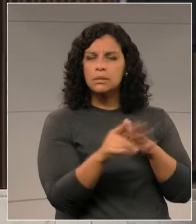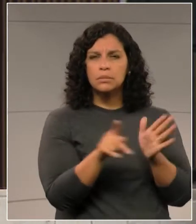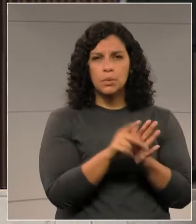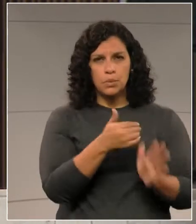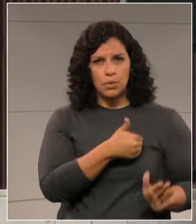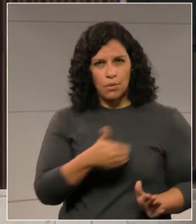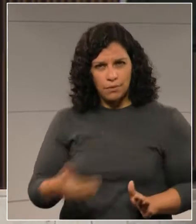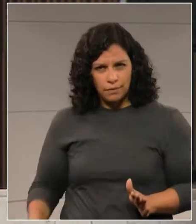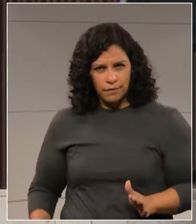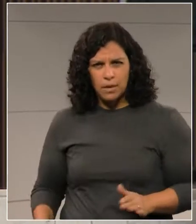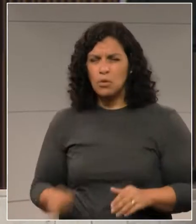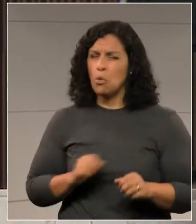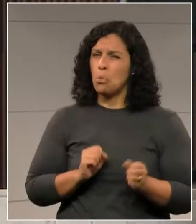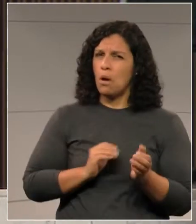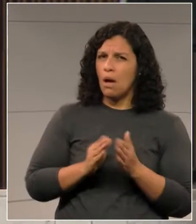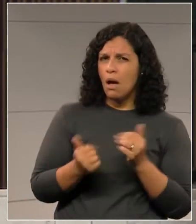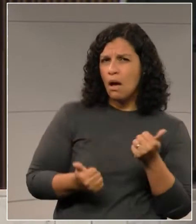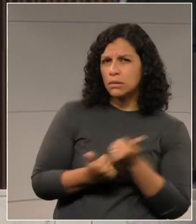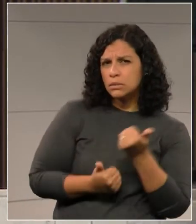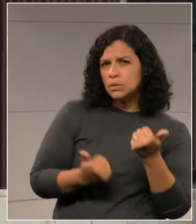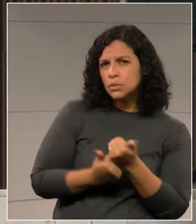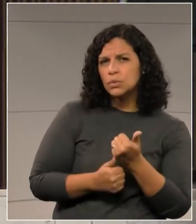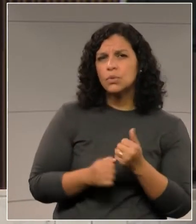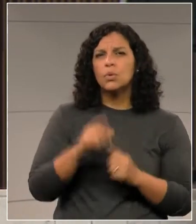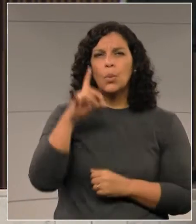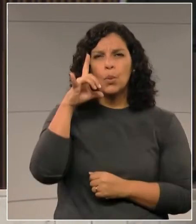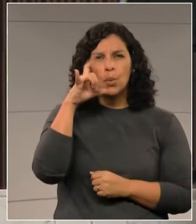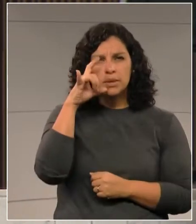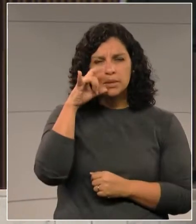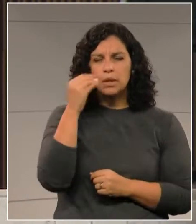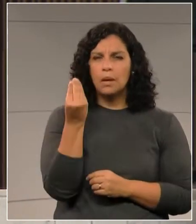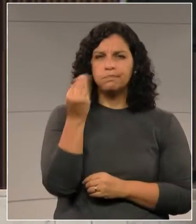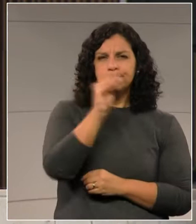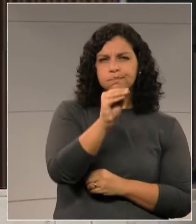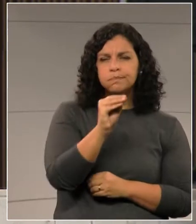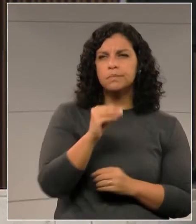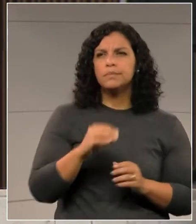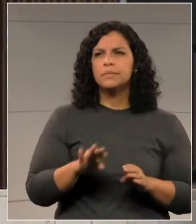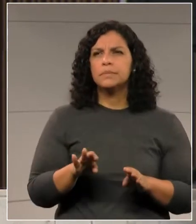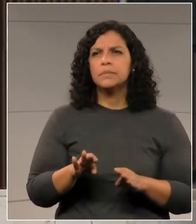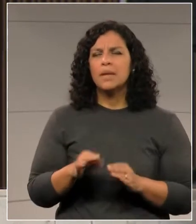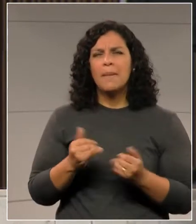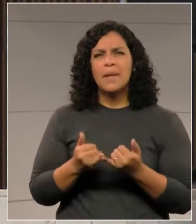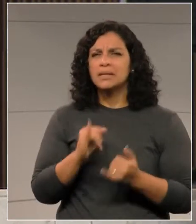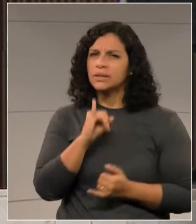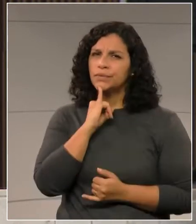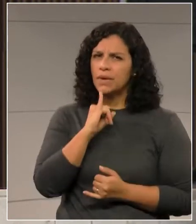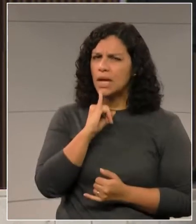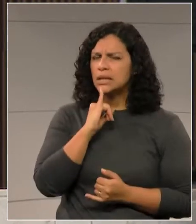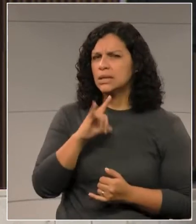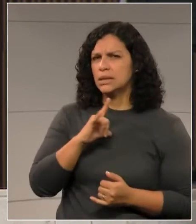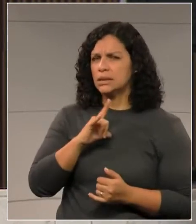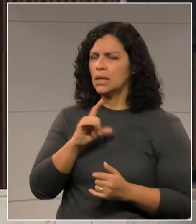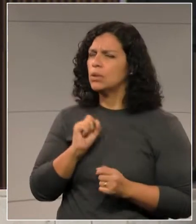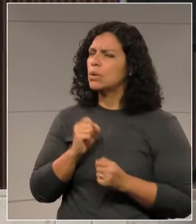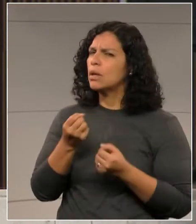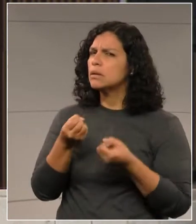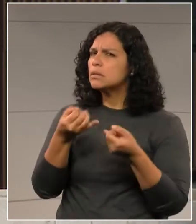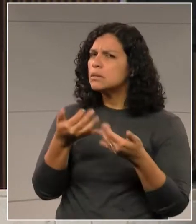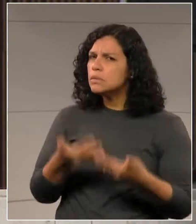enfim, colocado no seu Instagram, e de muita, eu acho que de muita infelicidade aqui,